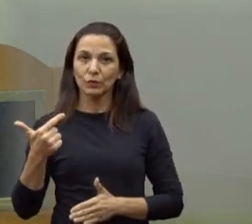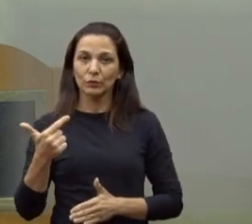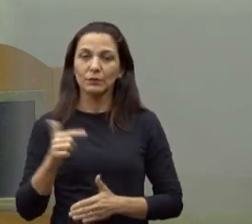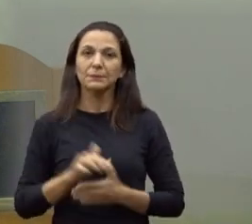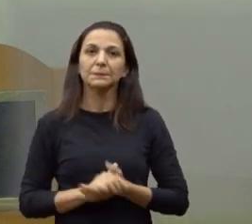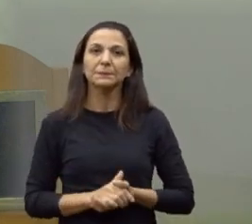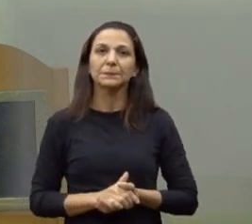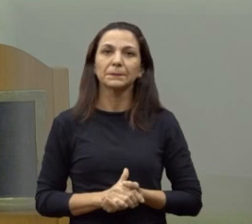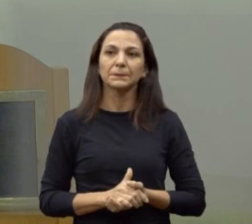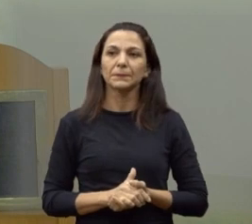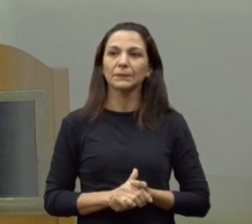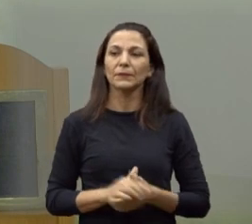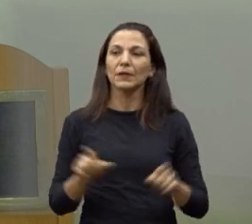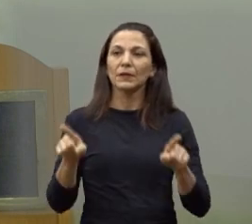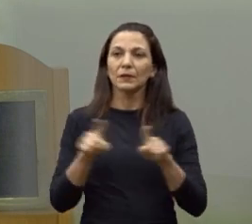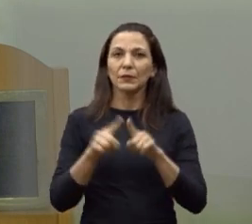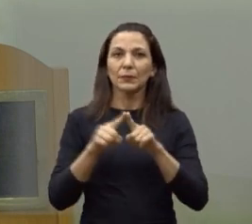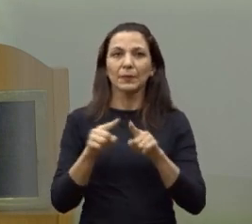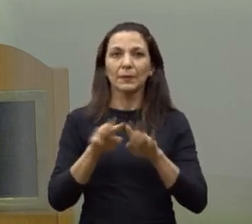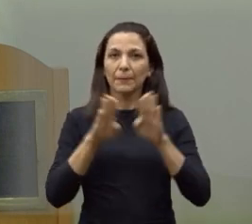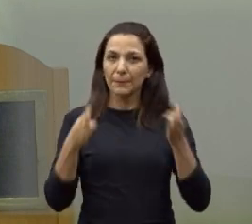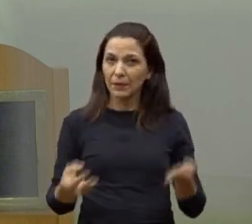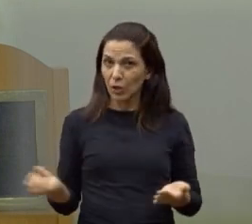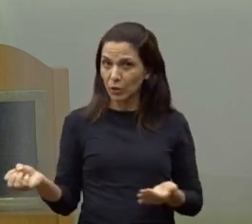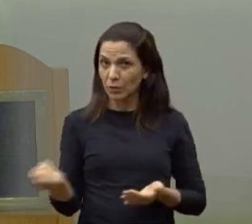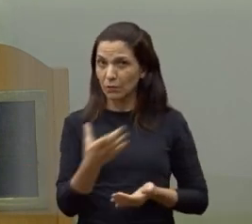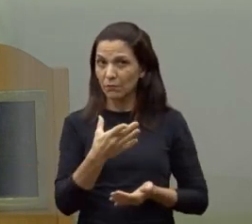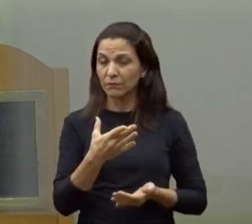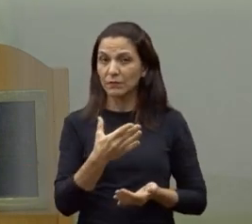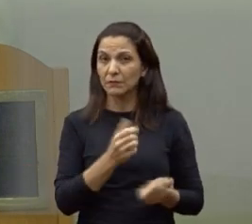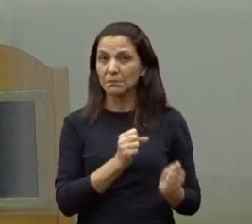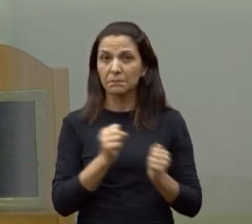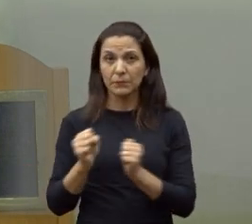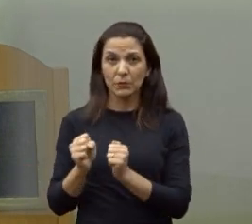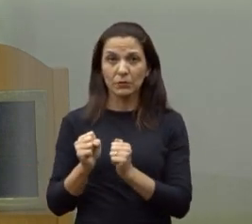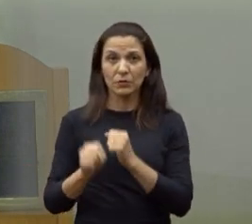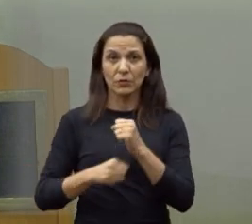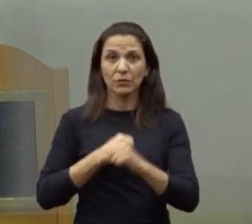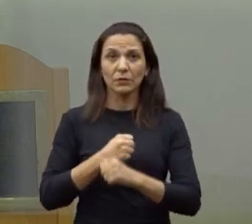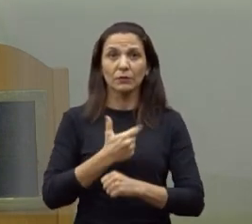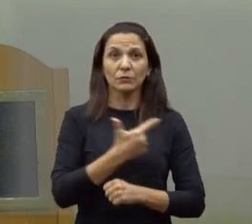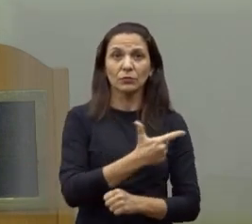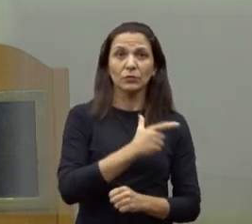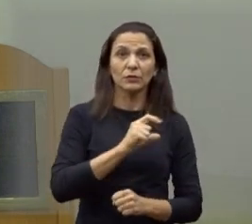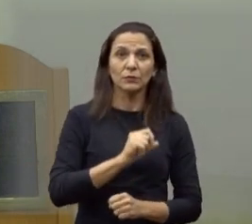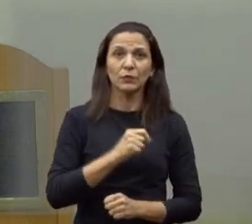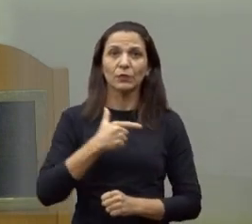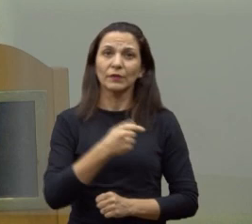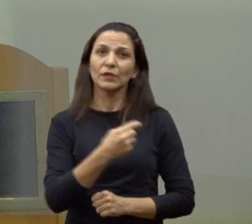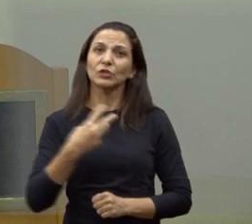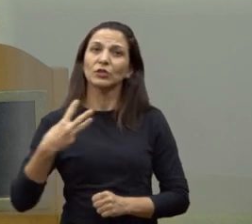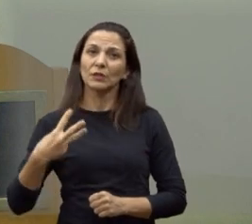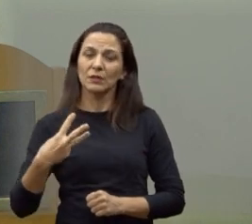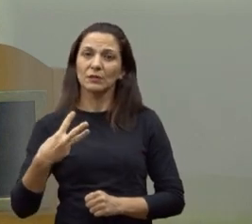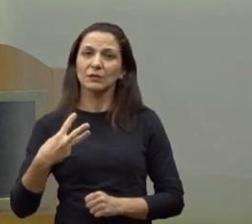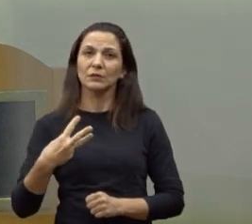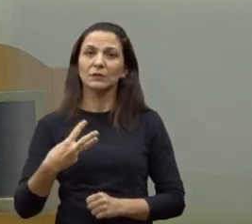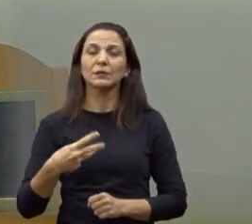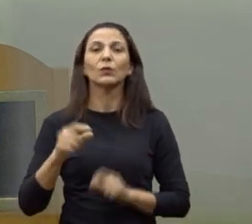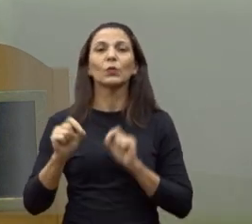a nova mesa que vai assumir, a partir do ano de 2023, Paulo Landim, presidente,